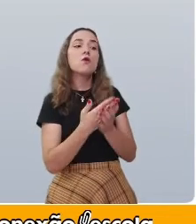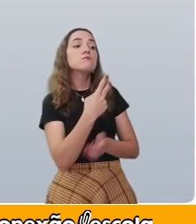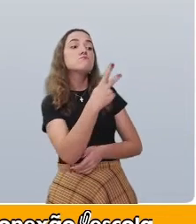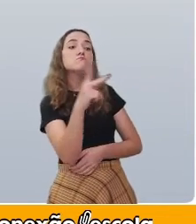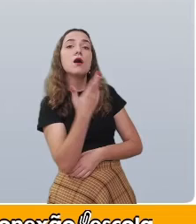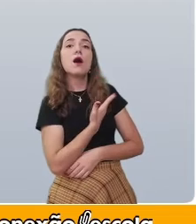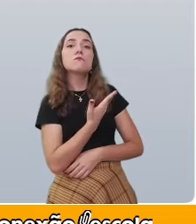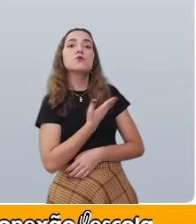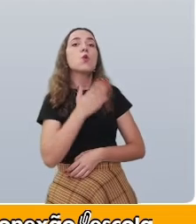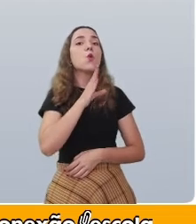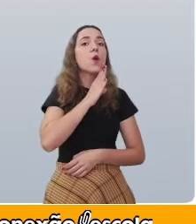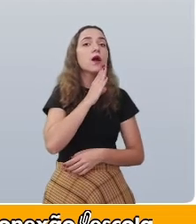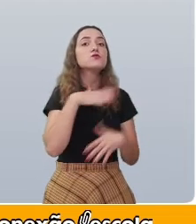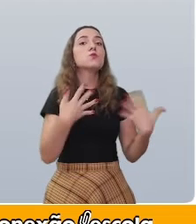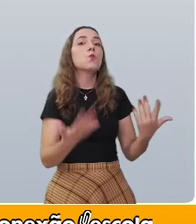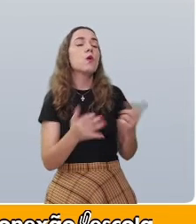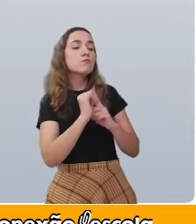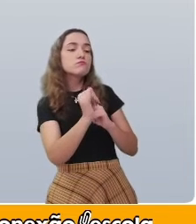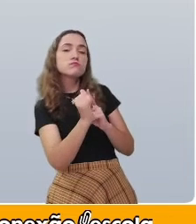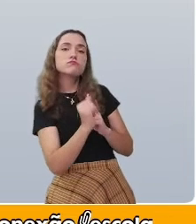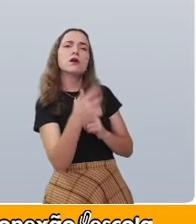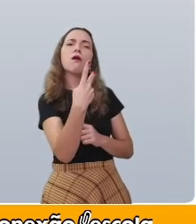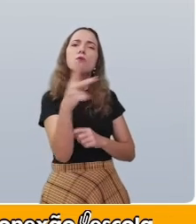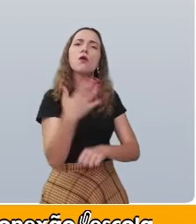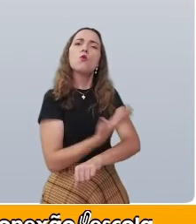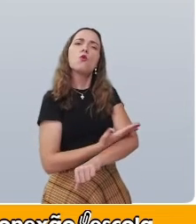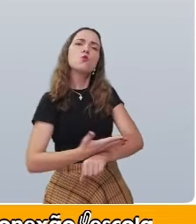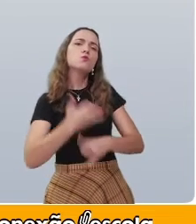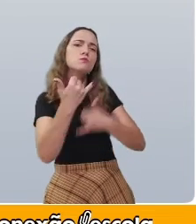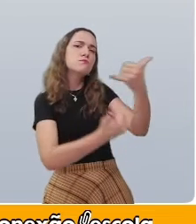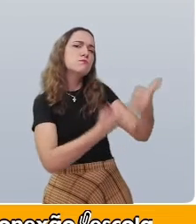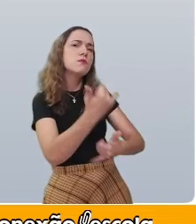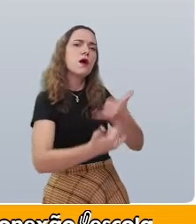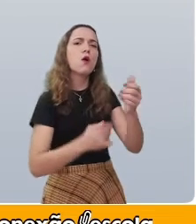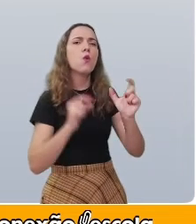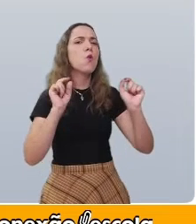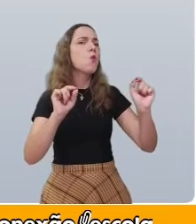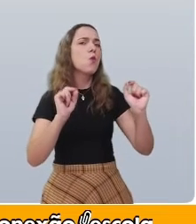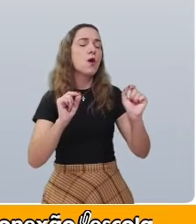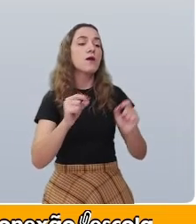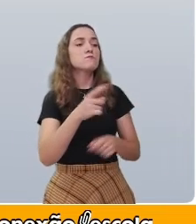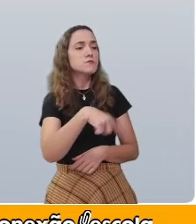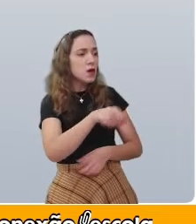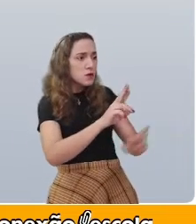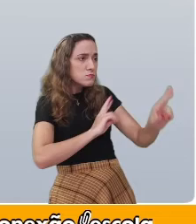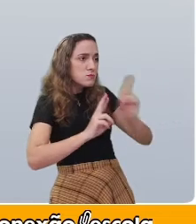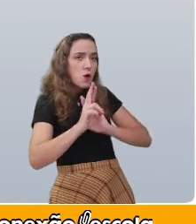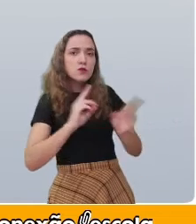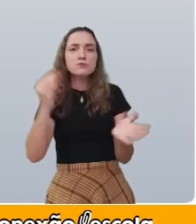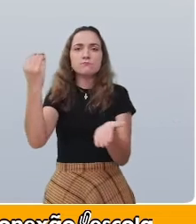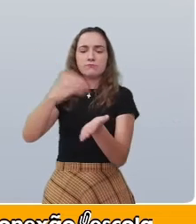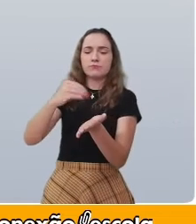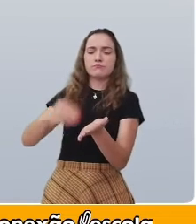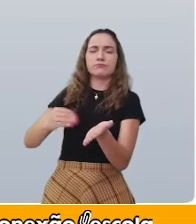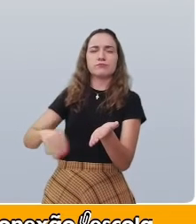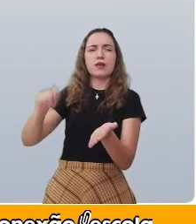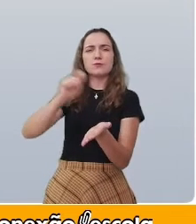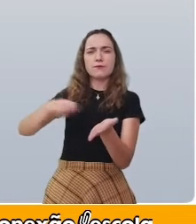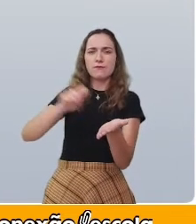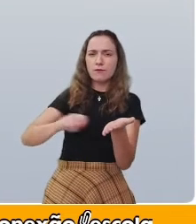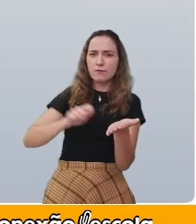colegas conhecem e com quais costumam brincar. Faça uma lista com as respostas.